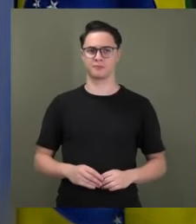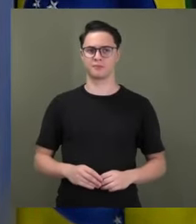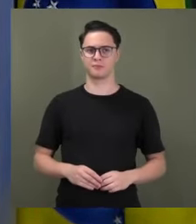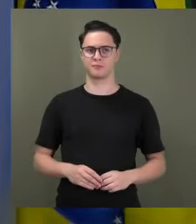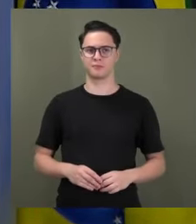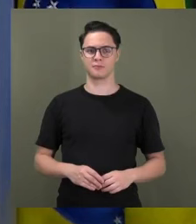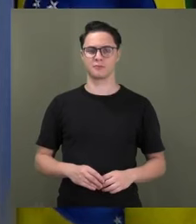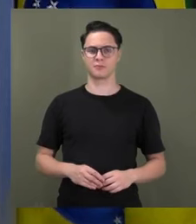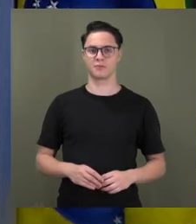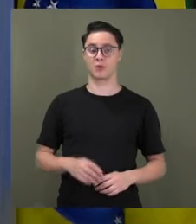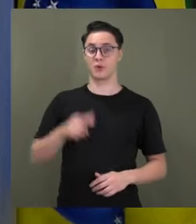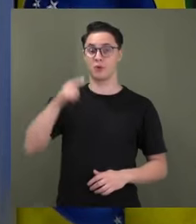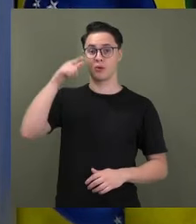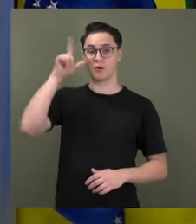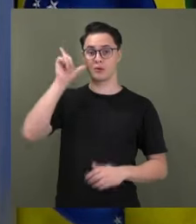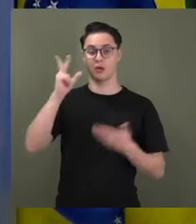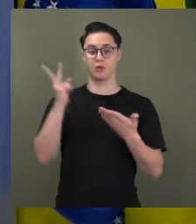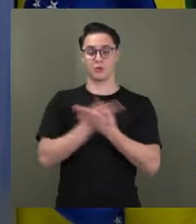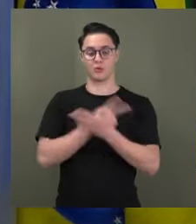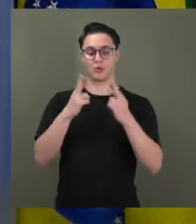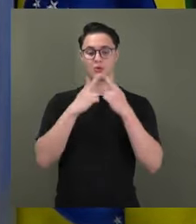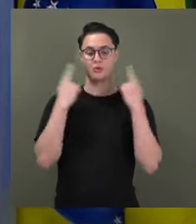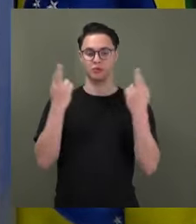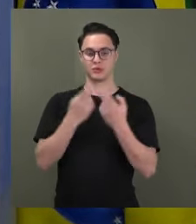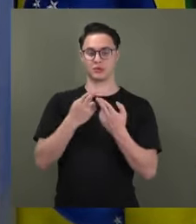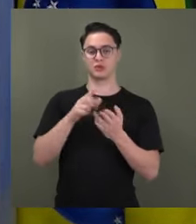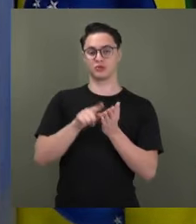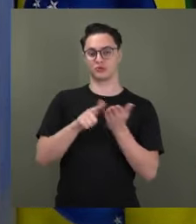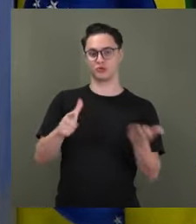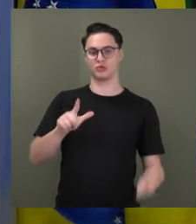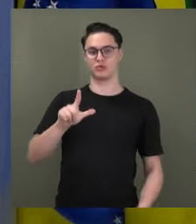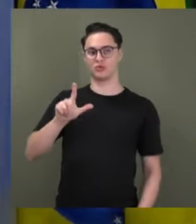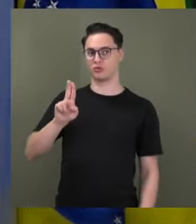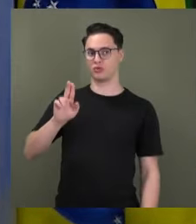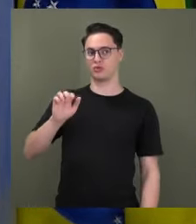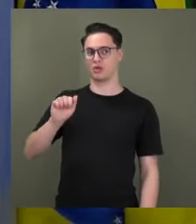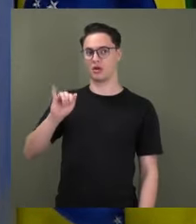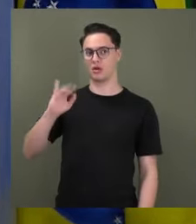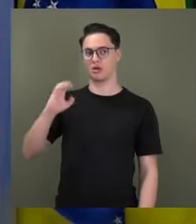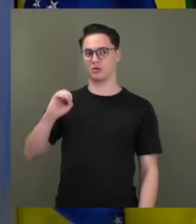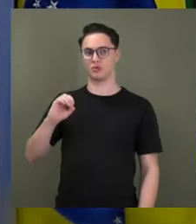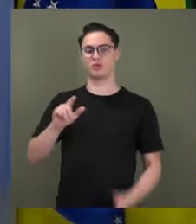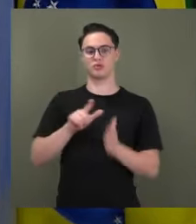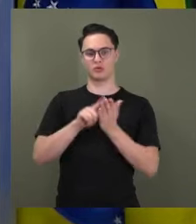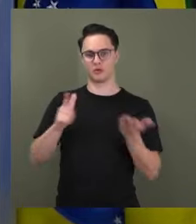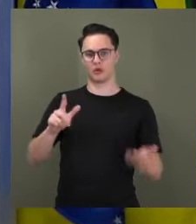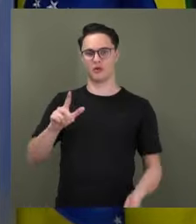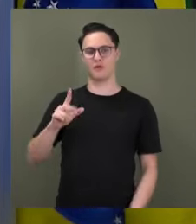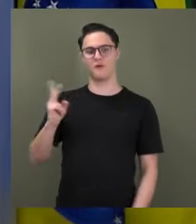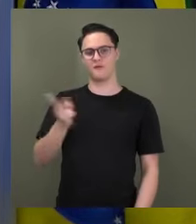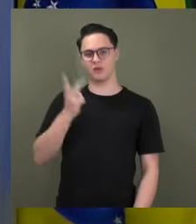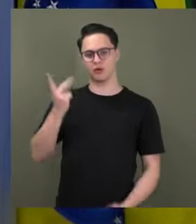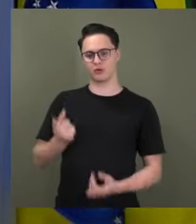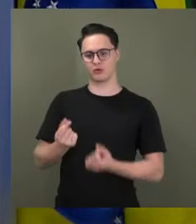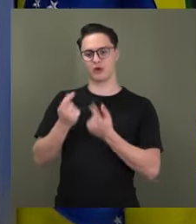feita ontem, a jornalista Lu Aiko Ota, do jornal Valor Econômico, aproveitou o momento e